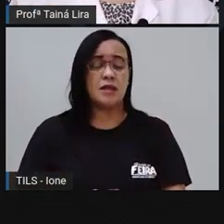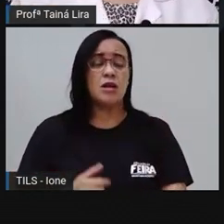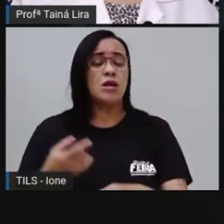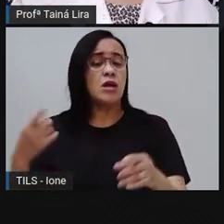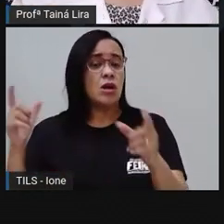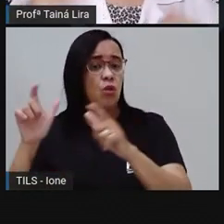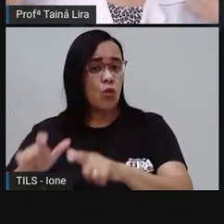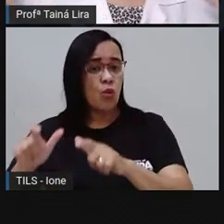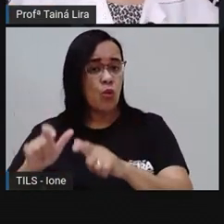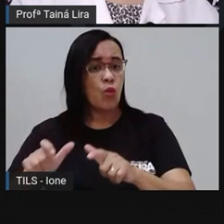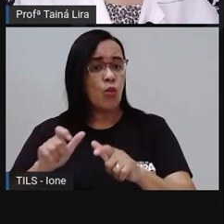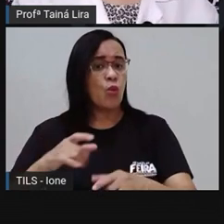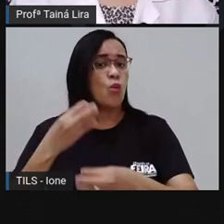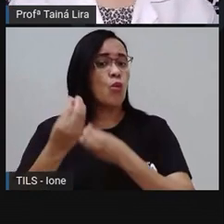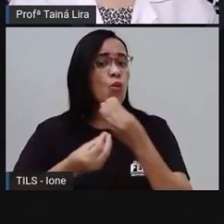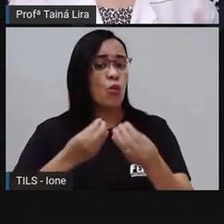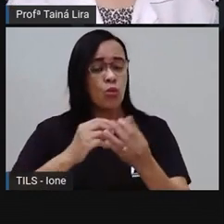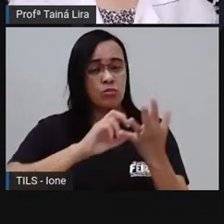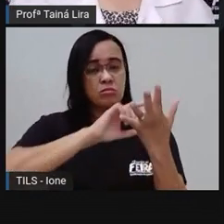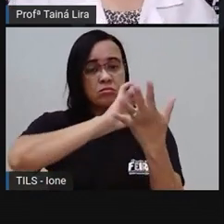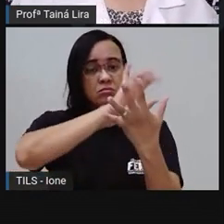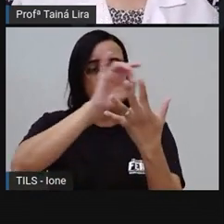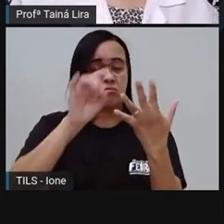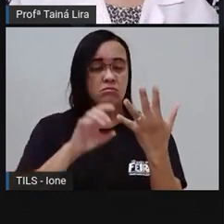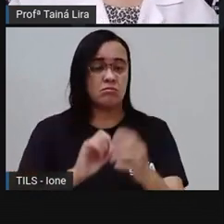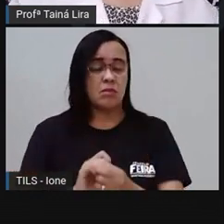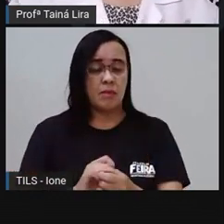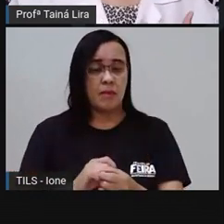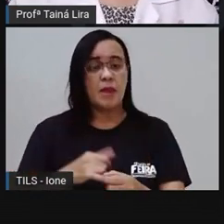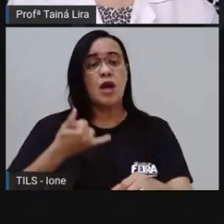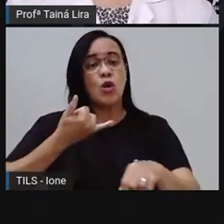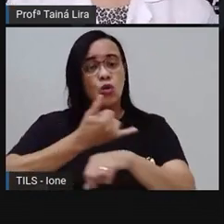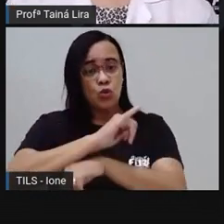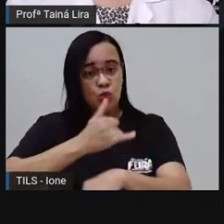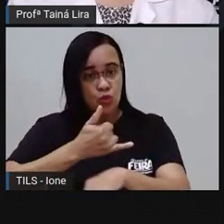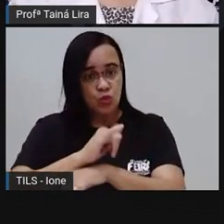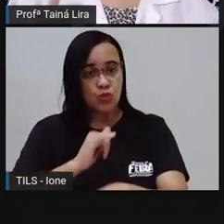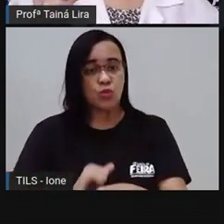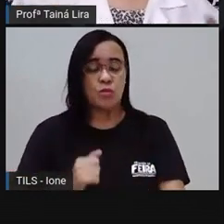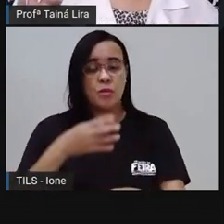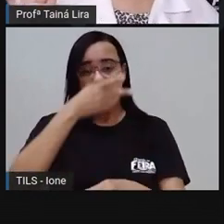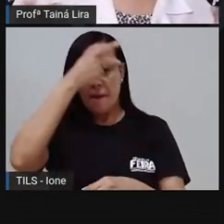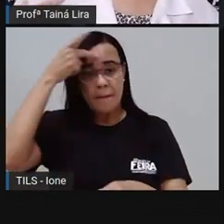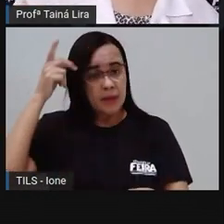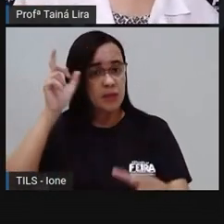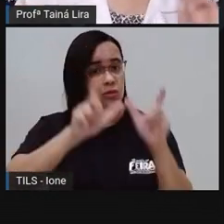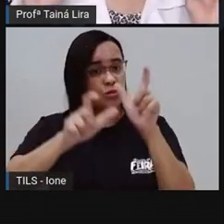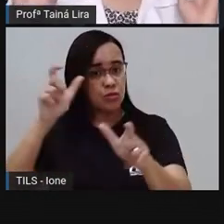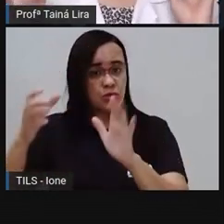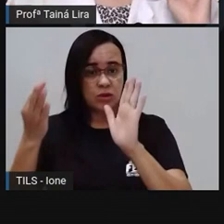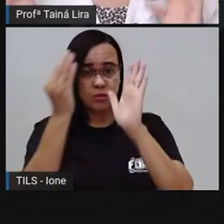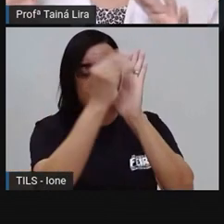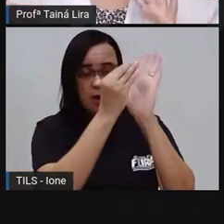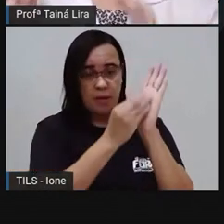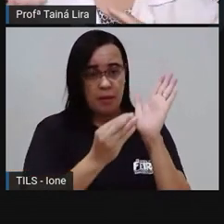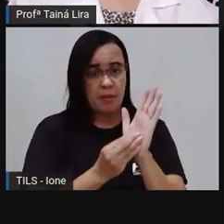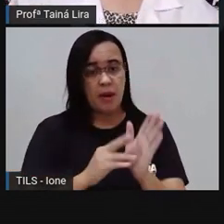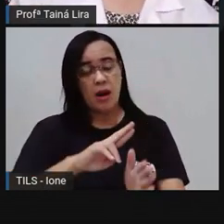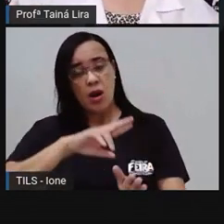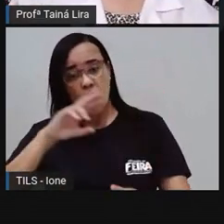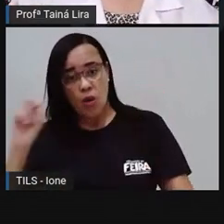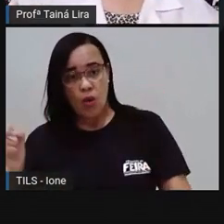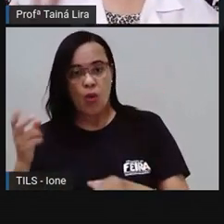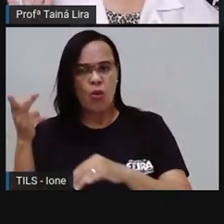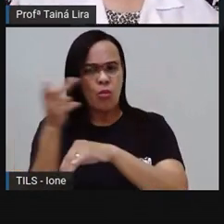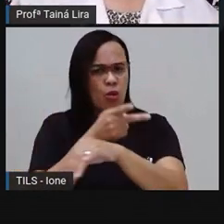onde as pessoas postam os vídeos, né? Ou até mesmo você ir ali no site de busca, colocar ali o nome